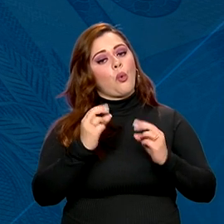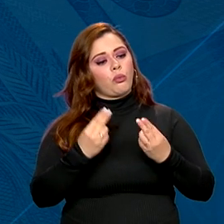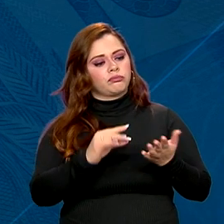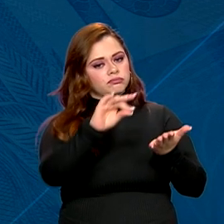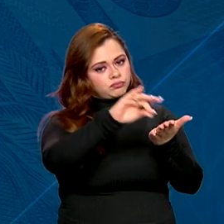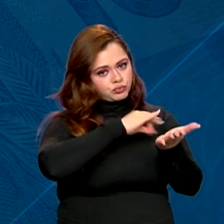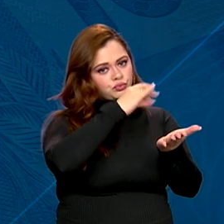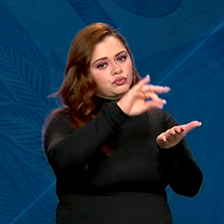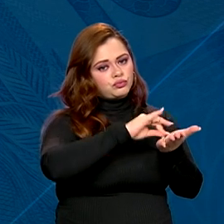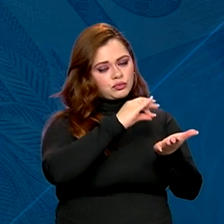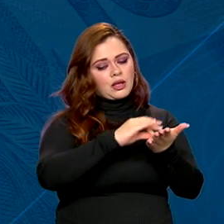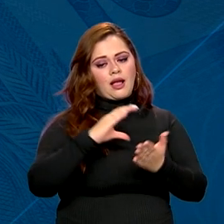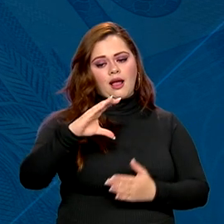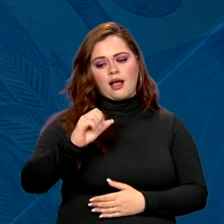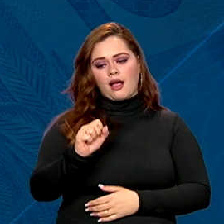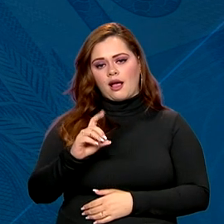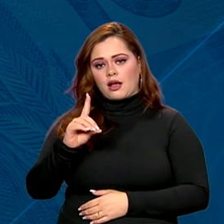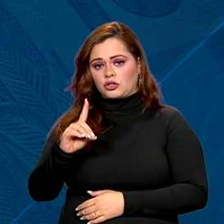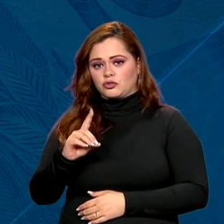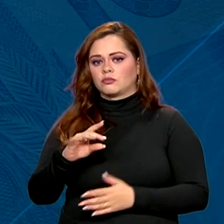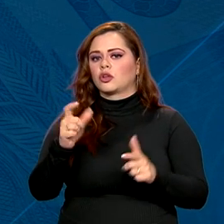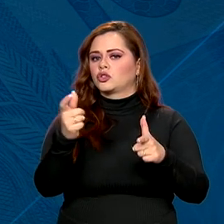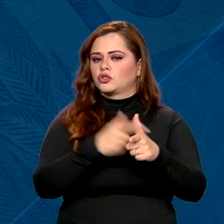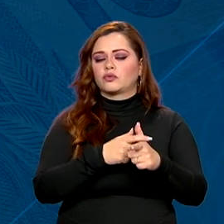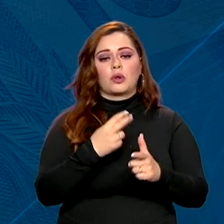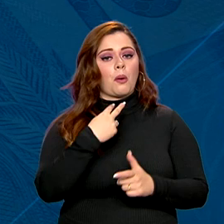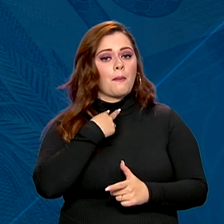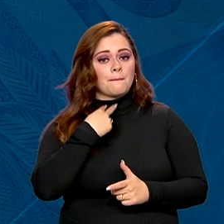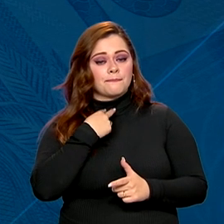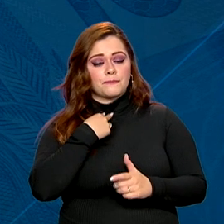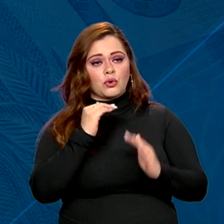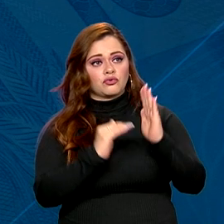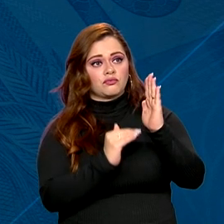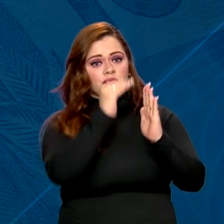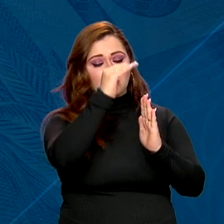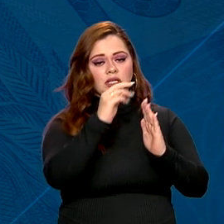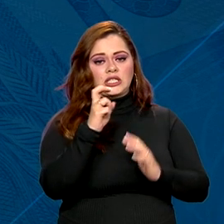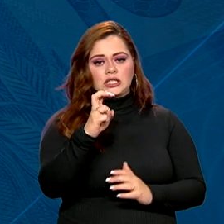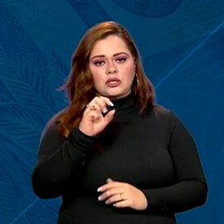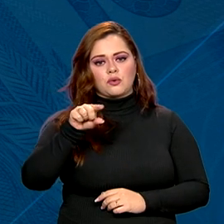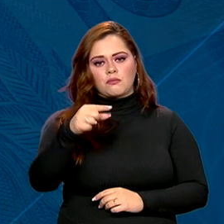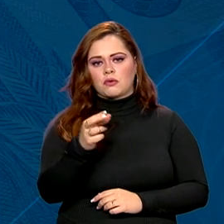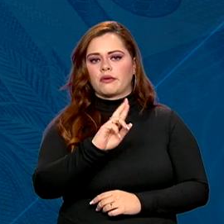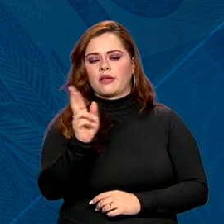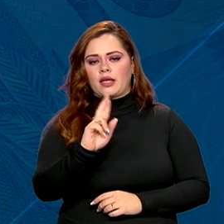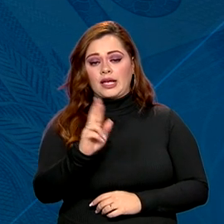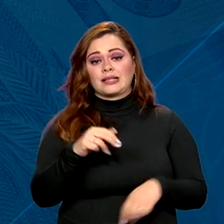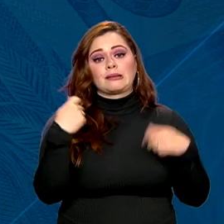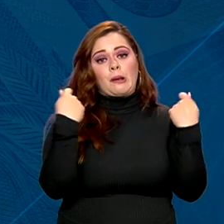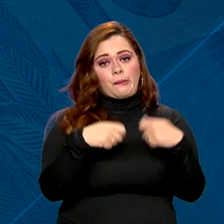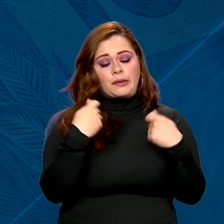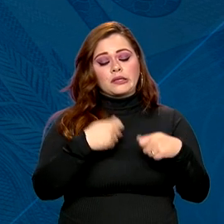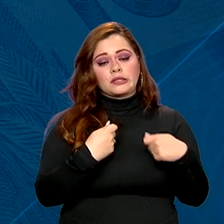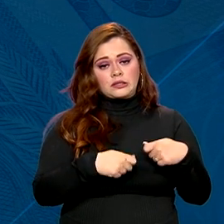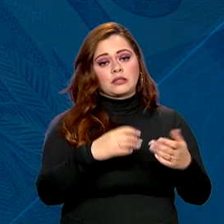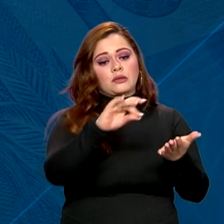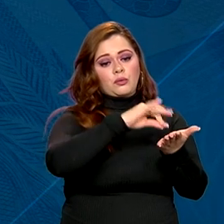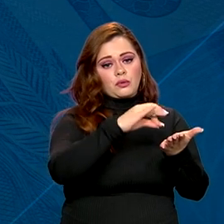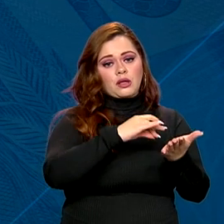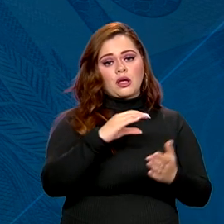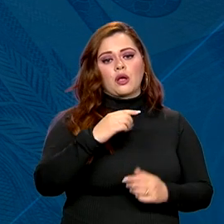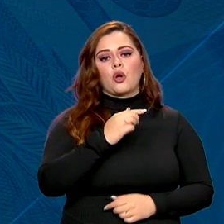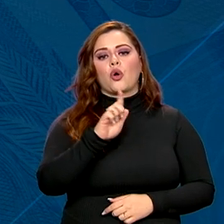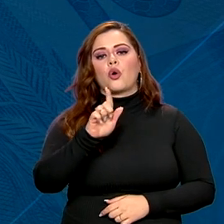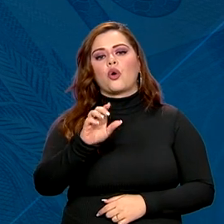Único. Nessa categoria, as dívidas não podem ultrapassar R 5 mil e é necessário estar cadastrado no sistema